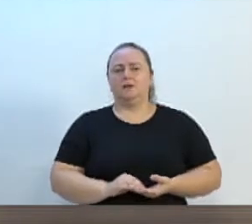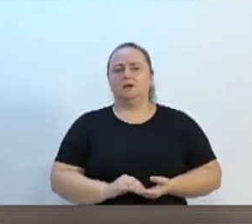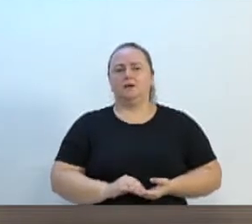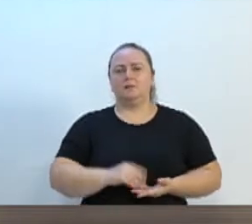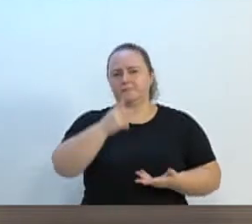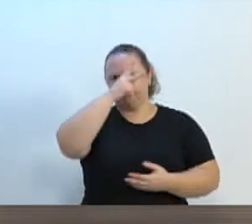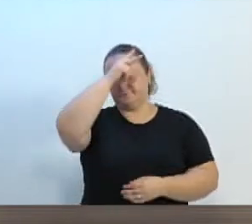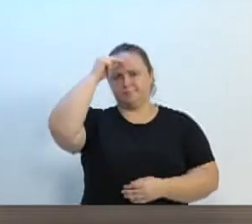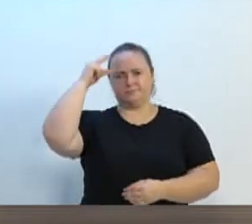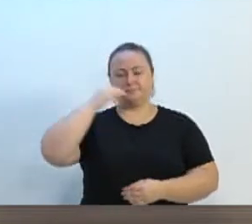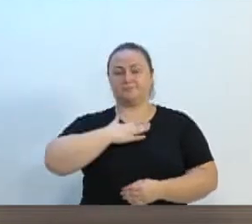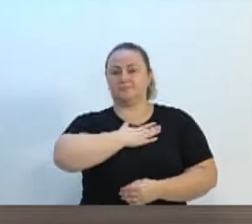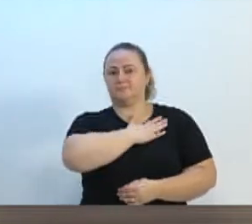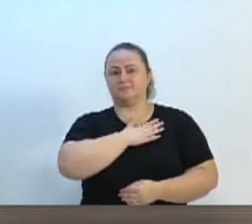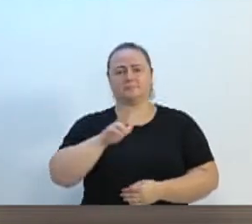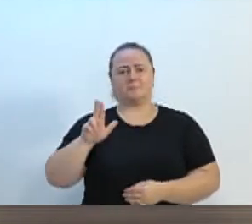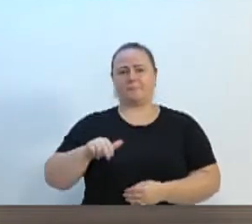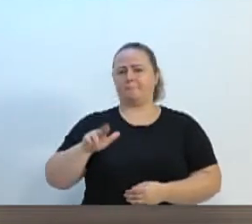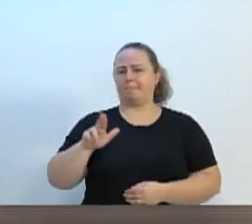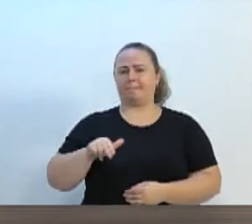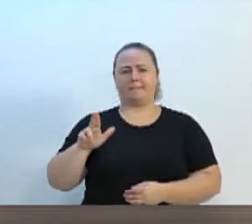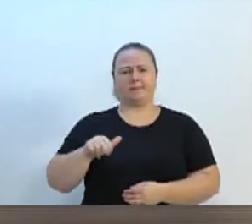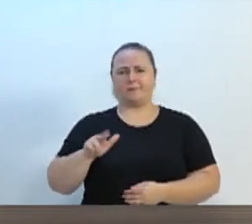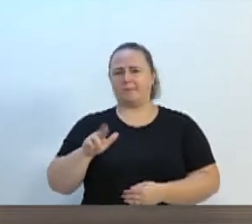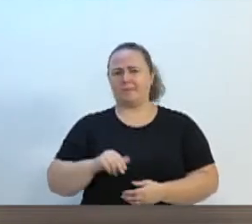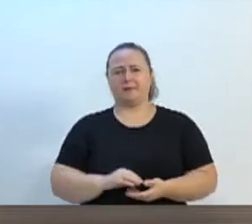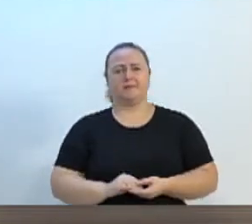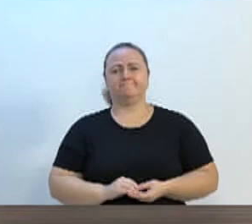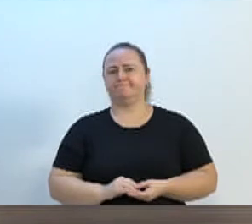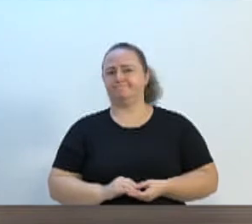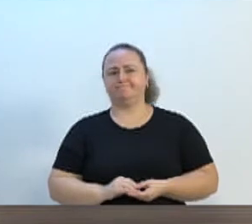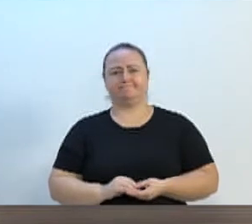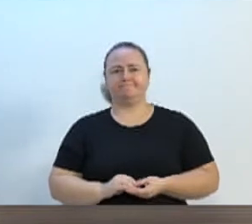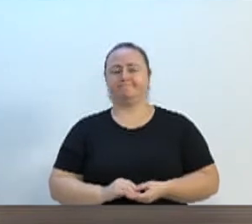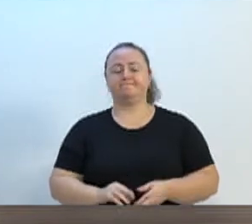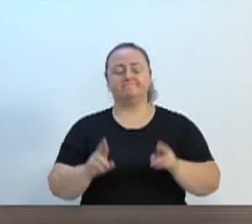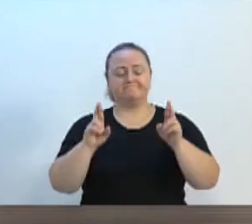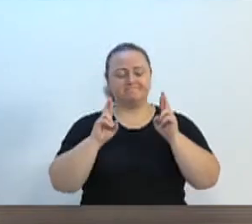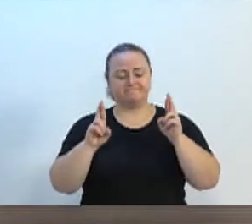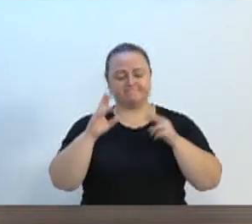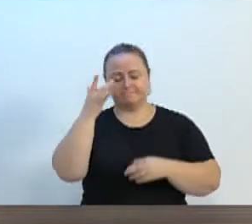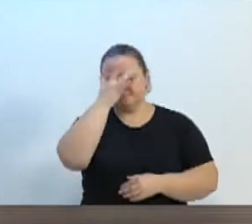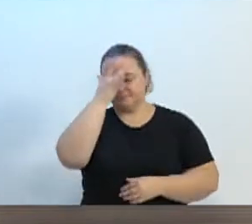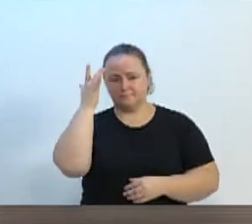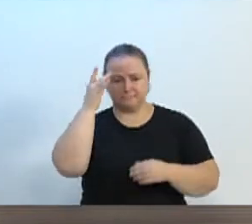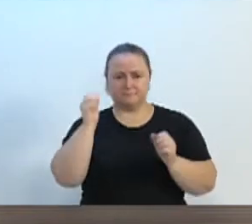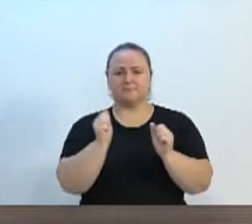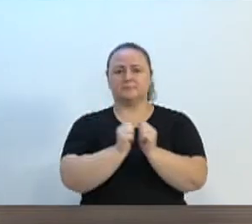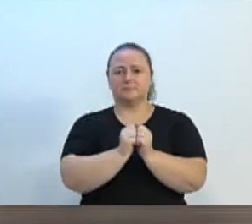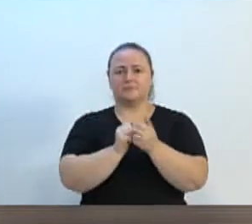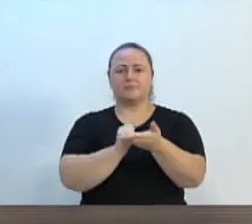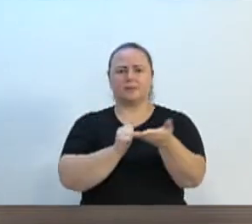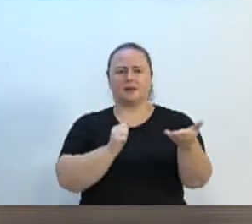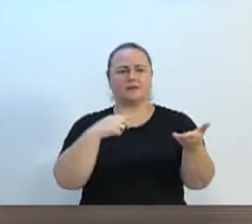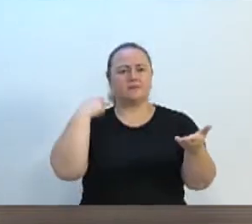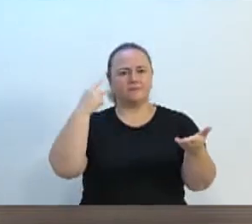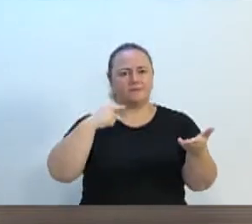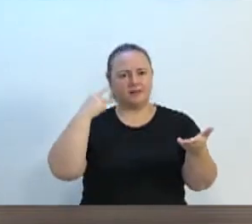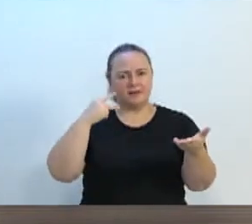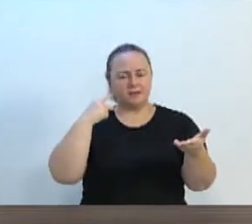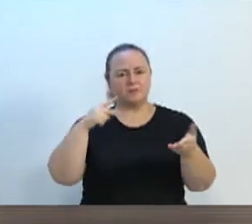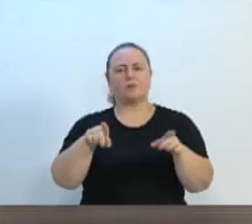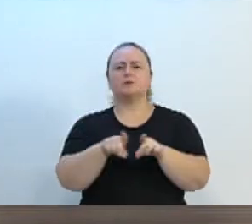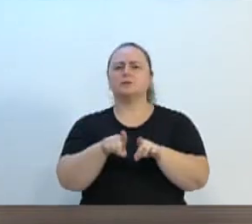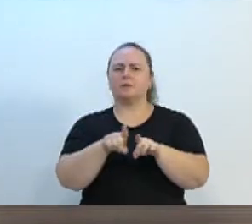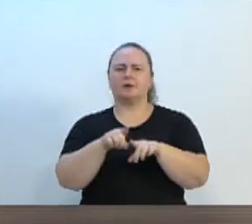dessa forma, nunca agiu dessa maneira. E, sinceramente, gostaria que algumas pessoas que fazem parte do governo, eu sei que tem vereadores, inclusive, constrangidos que não foram para o ato,